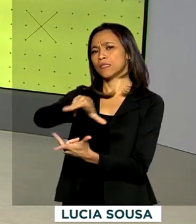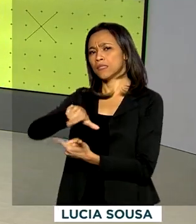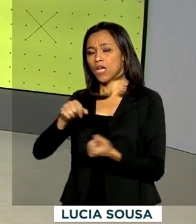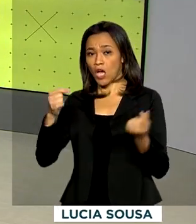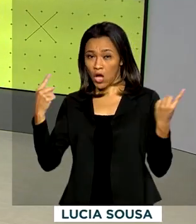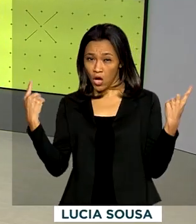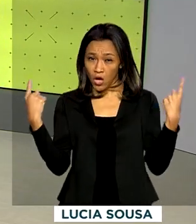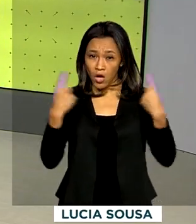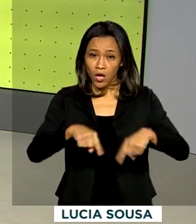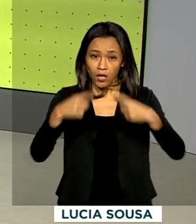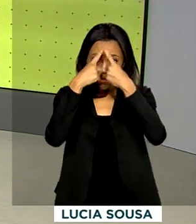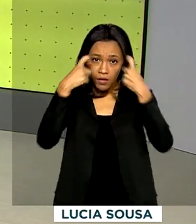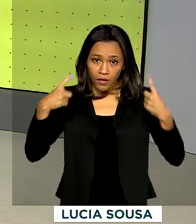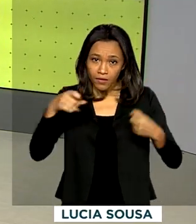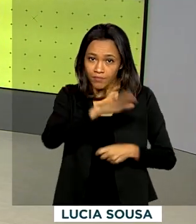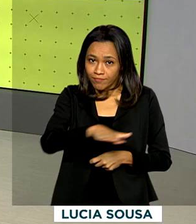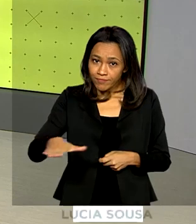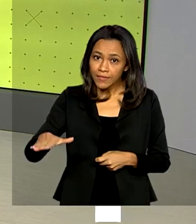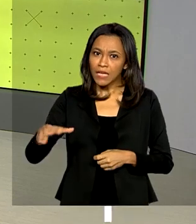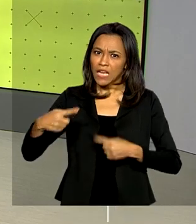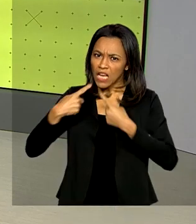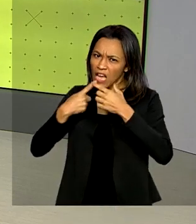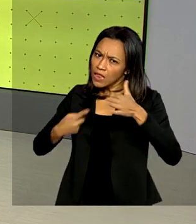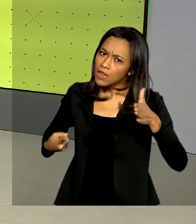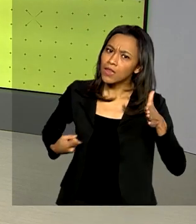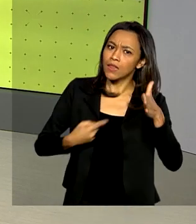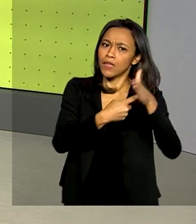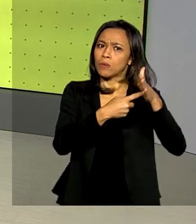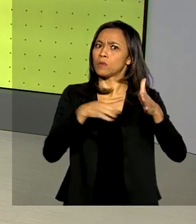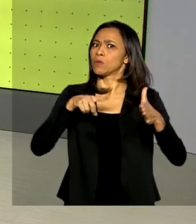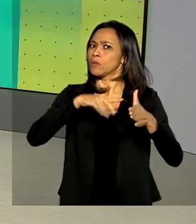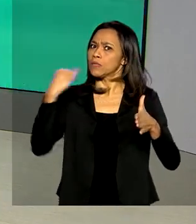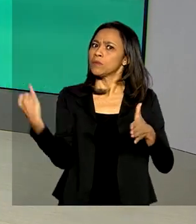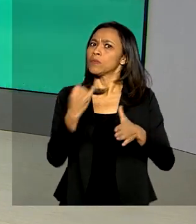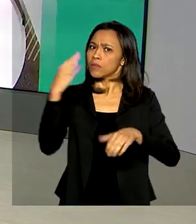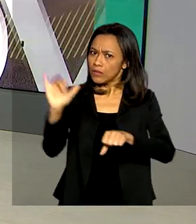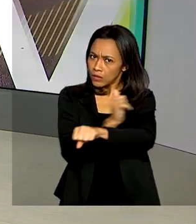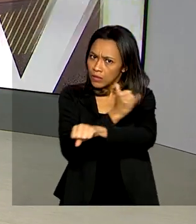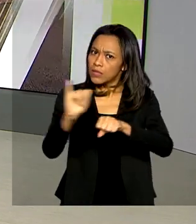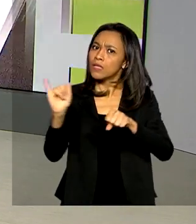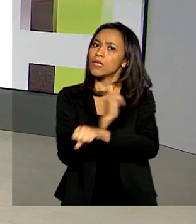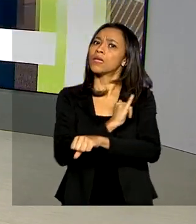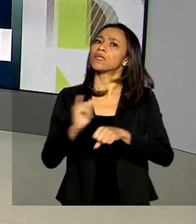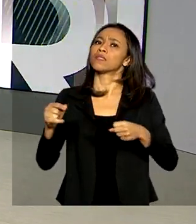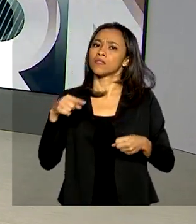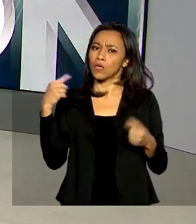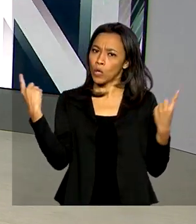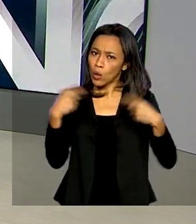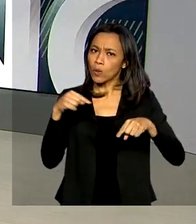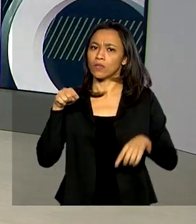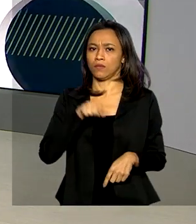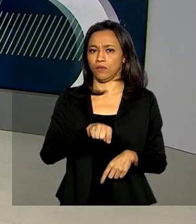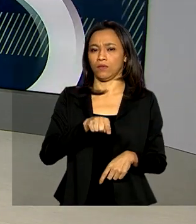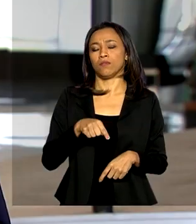infantil e as denúncias são a principal arma de combate a esse tipo de crime. Márcia Fernandes tem as informações.